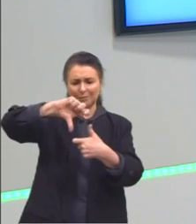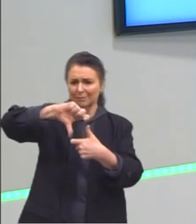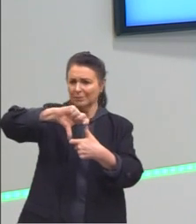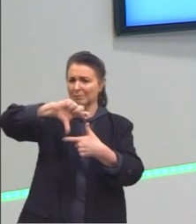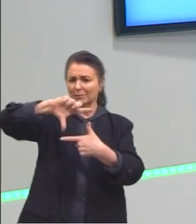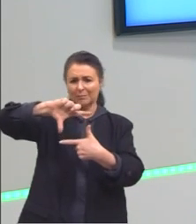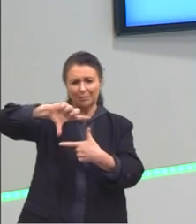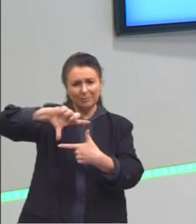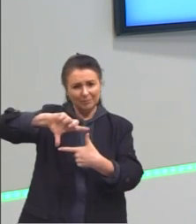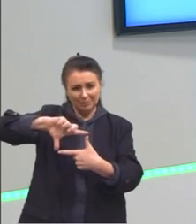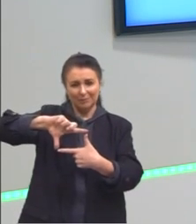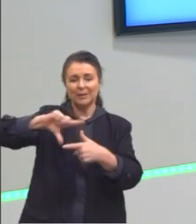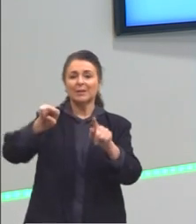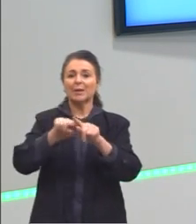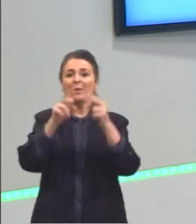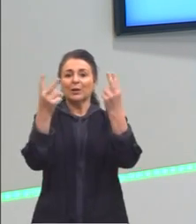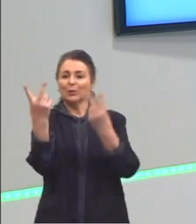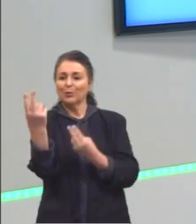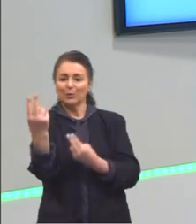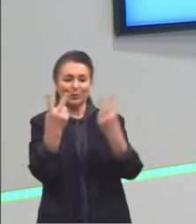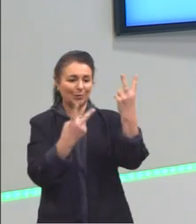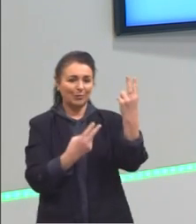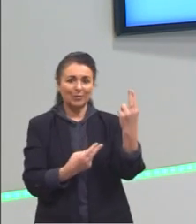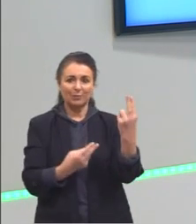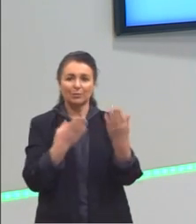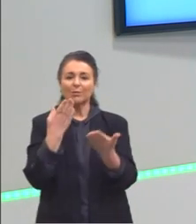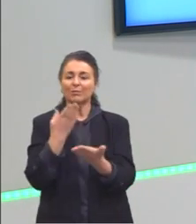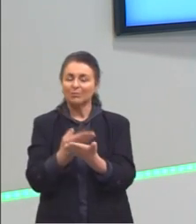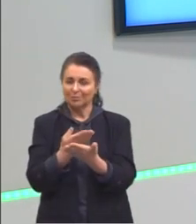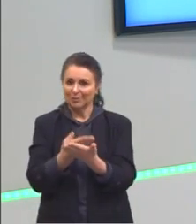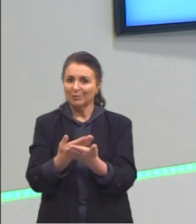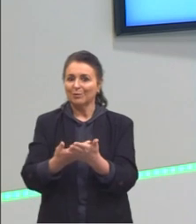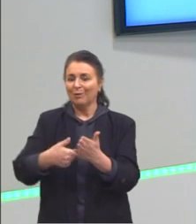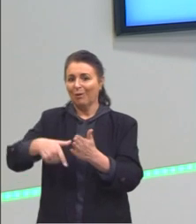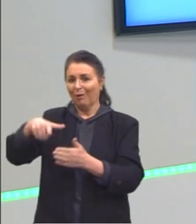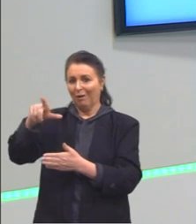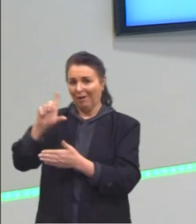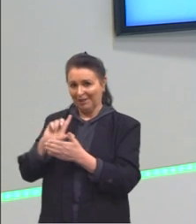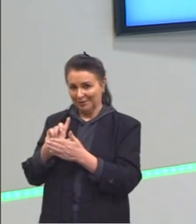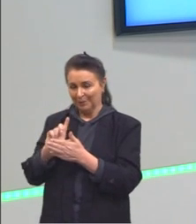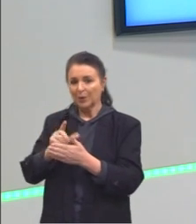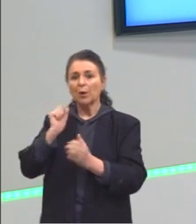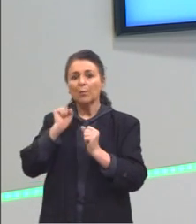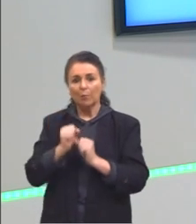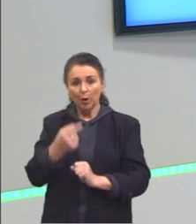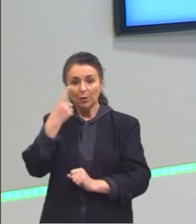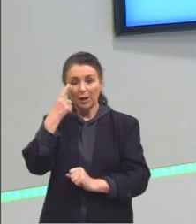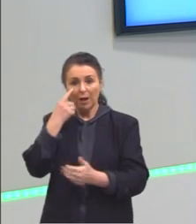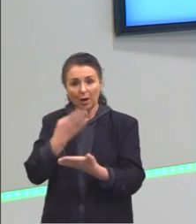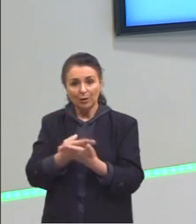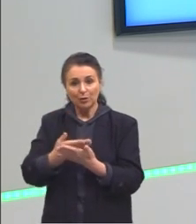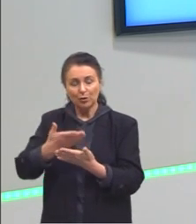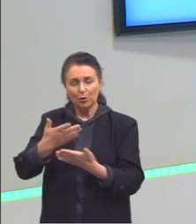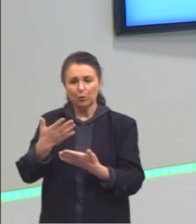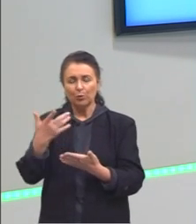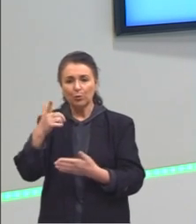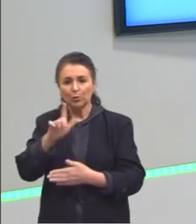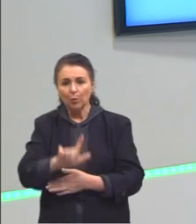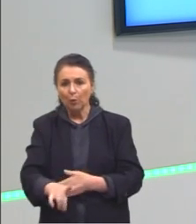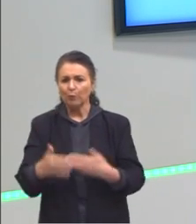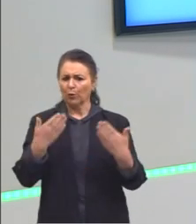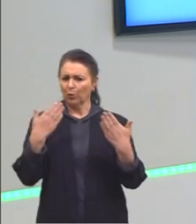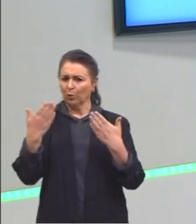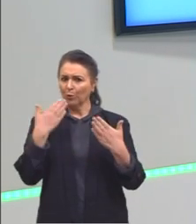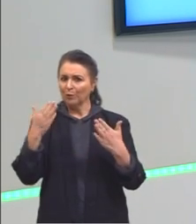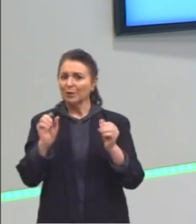também a área dos polígonos que nós já havíamos visto. Vocês podem assistir a aula novamente, tirar as dúvidas